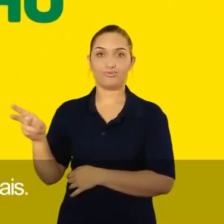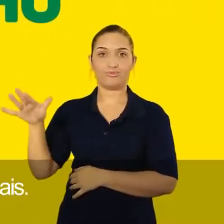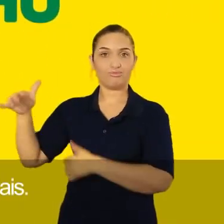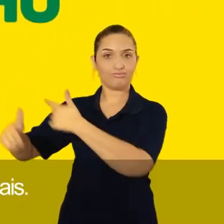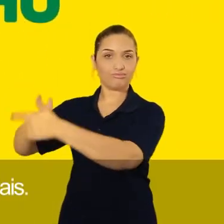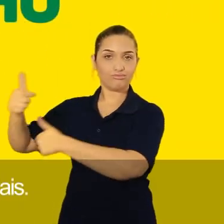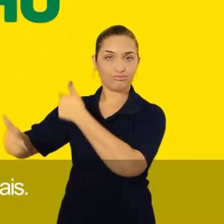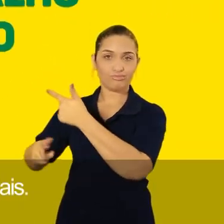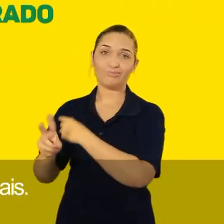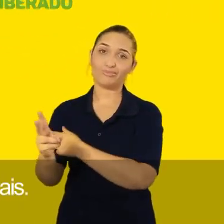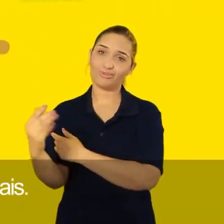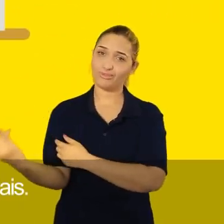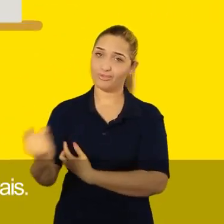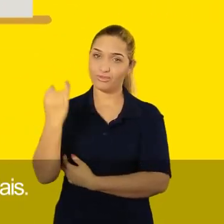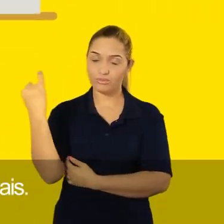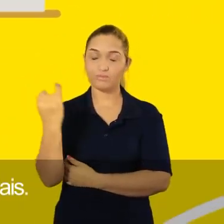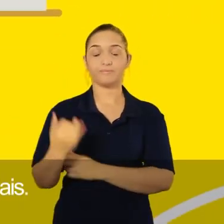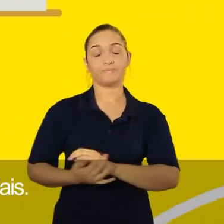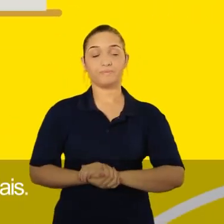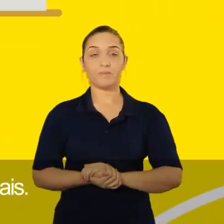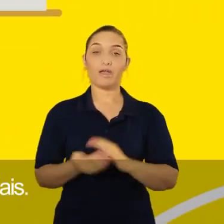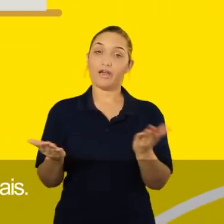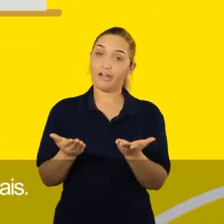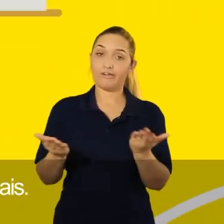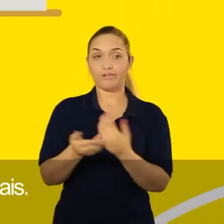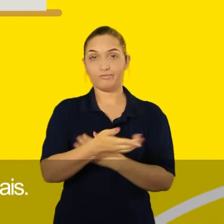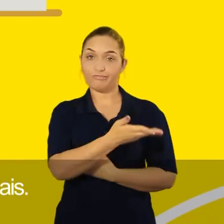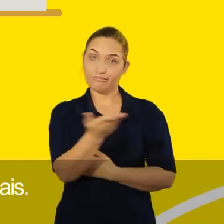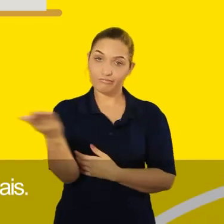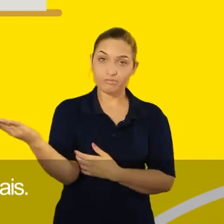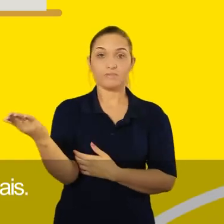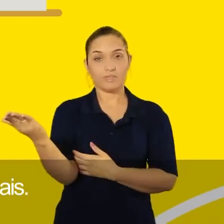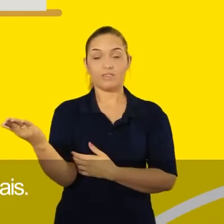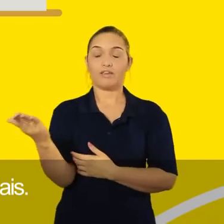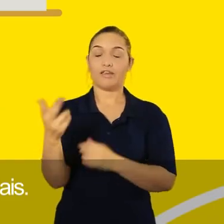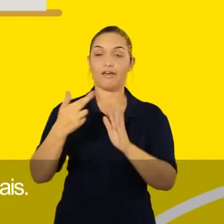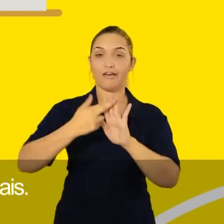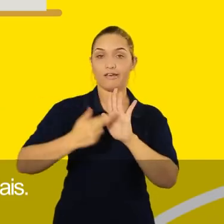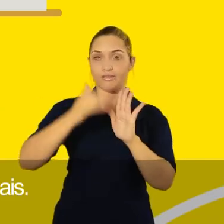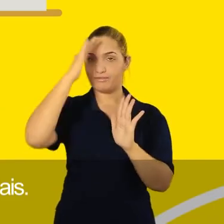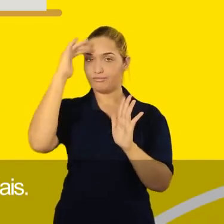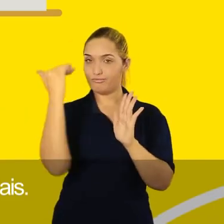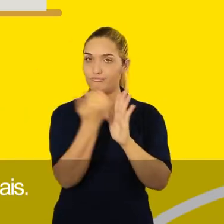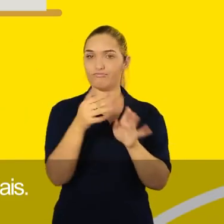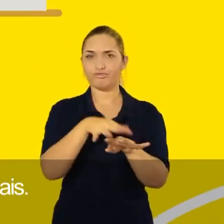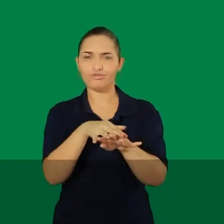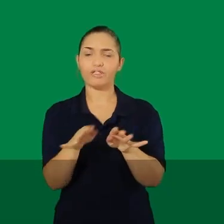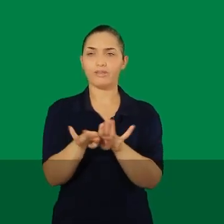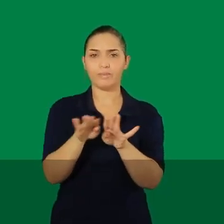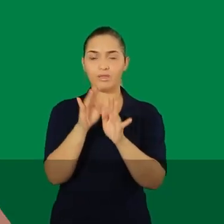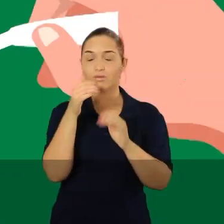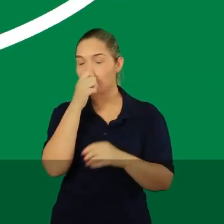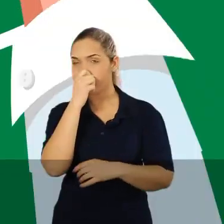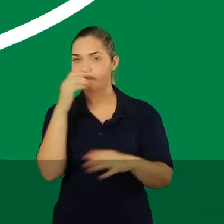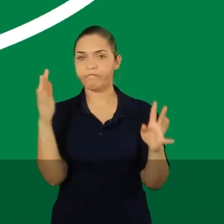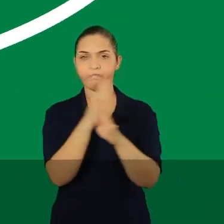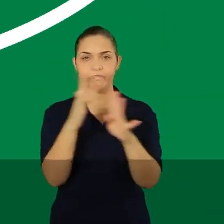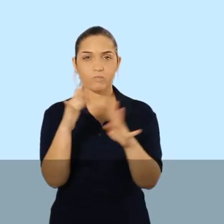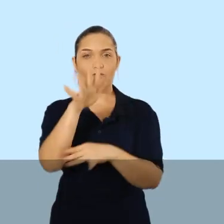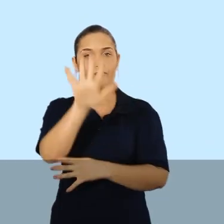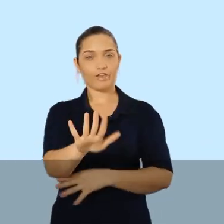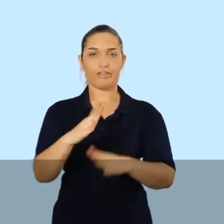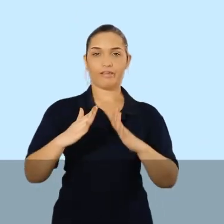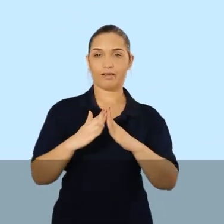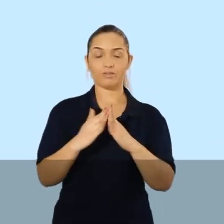municipais, exceto profissionais da área da saúde e prestadores de serviços essenciais. Agora é com você!